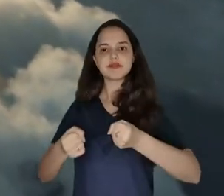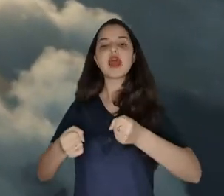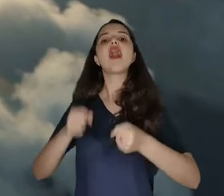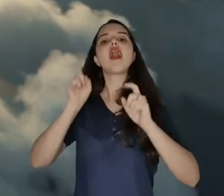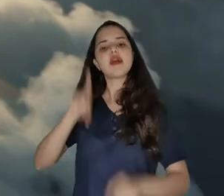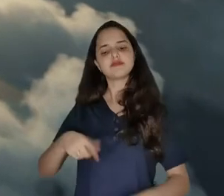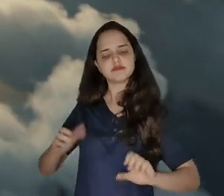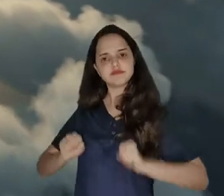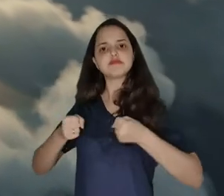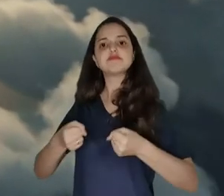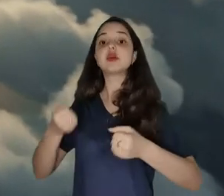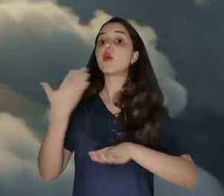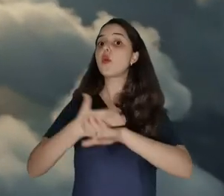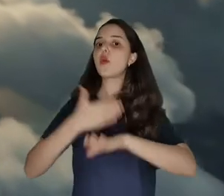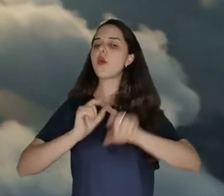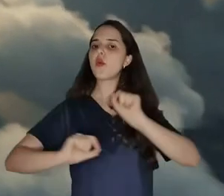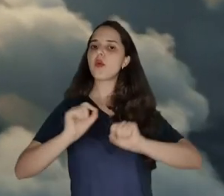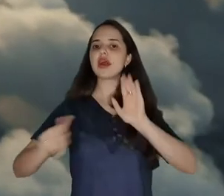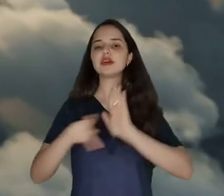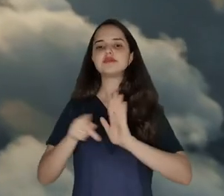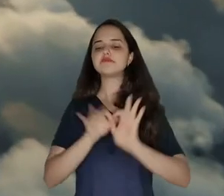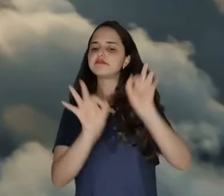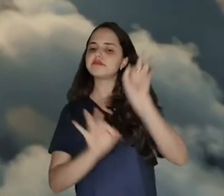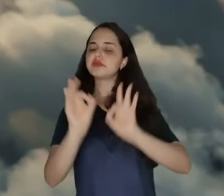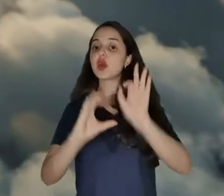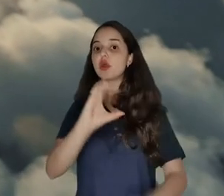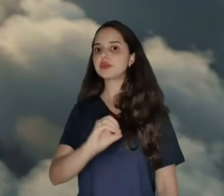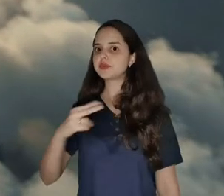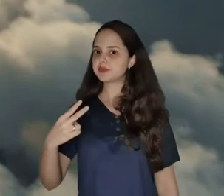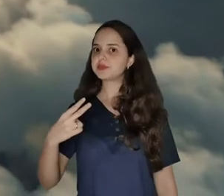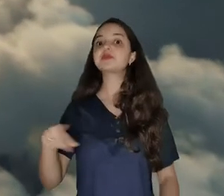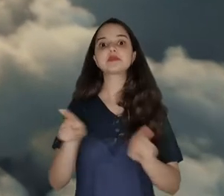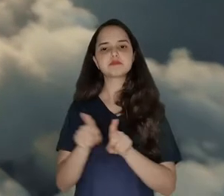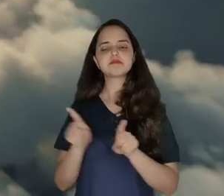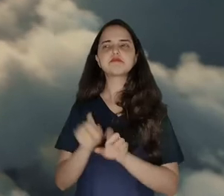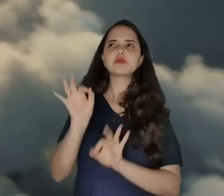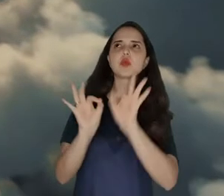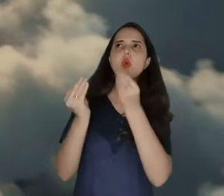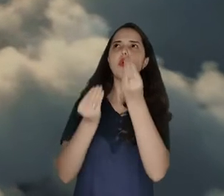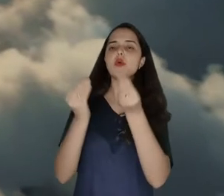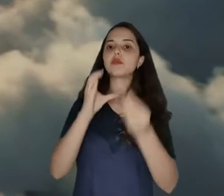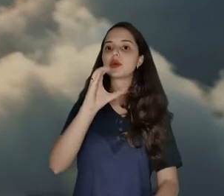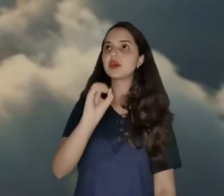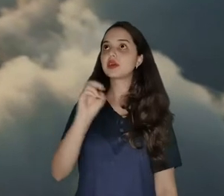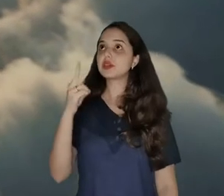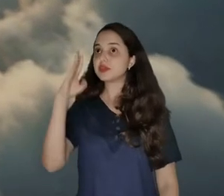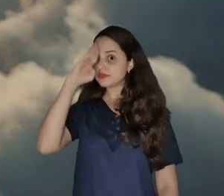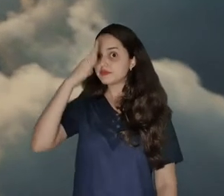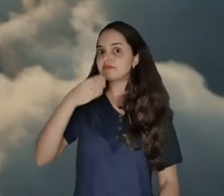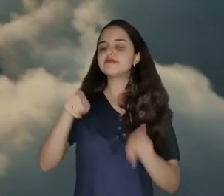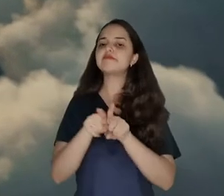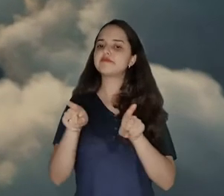BTG Pactual realizou como de costume a mensuração das suas emissões de carbono, também compensou suas emissões de carbono